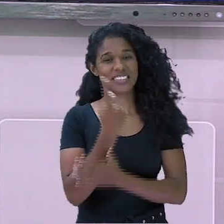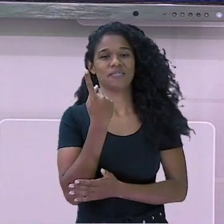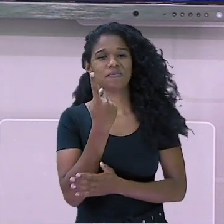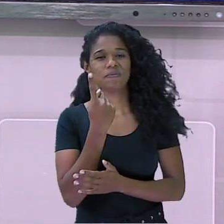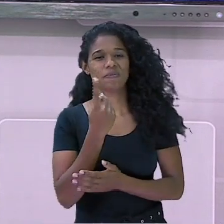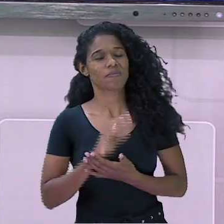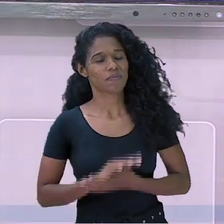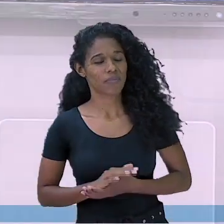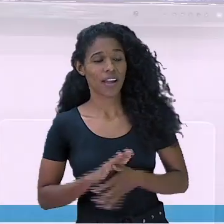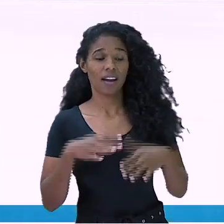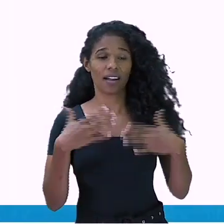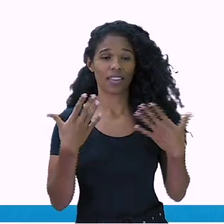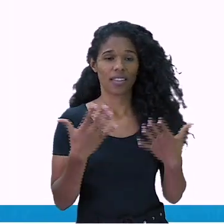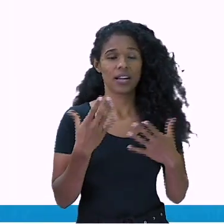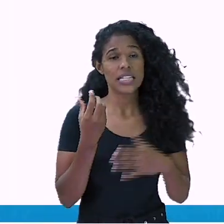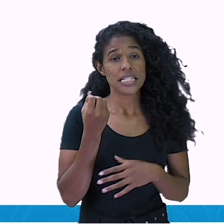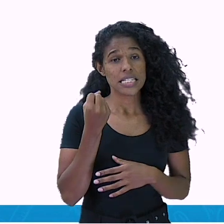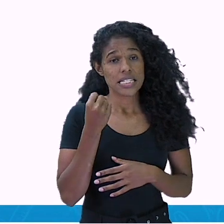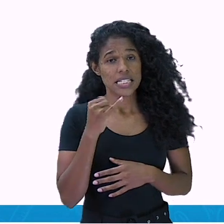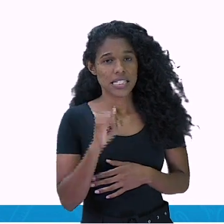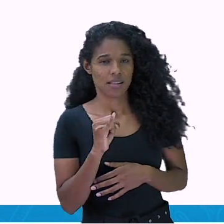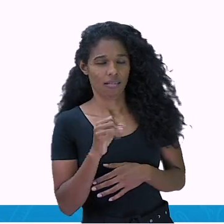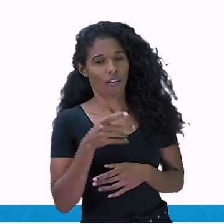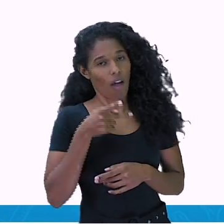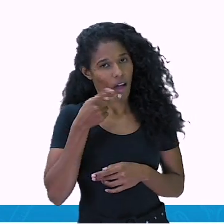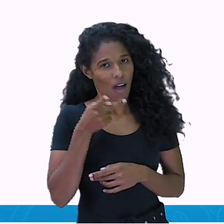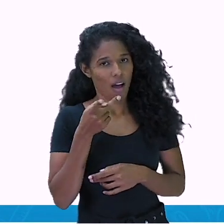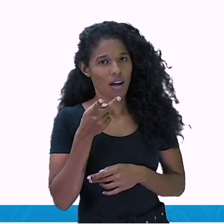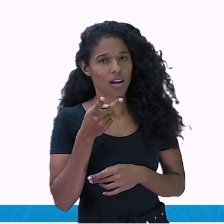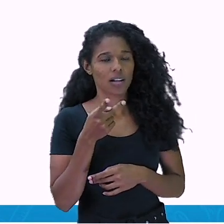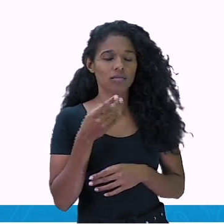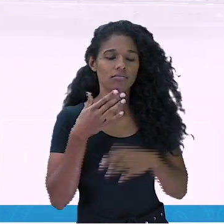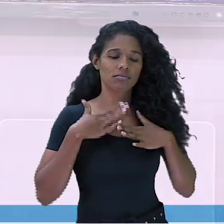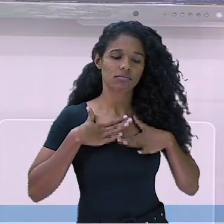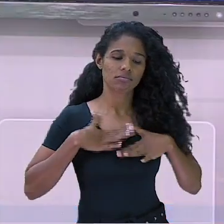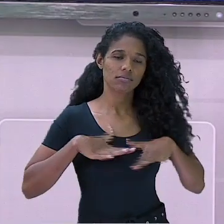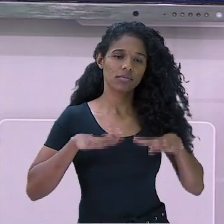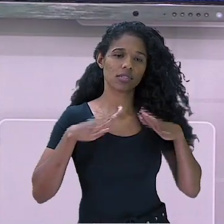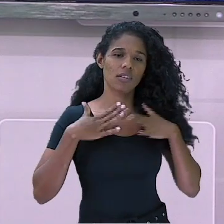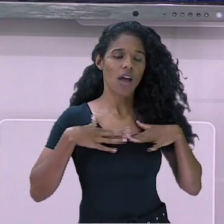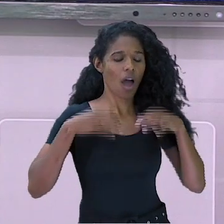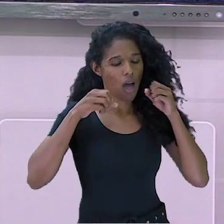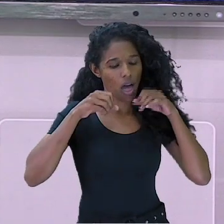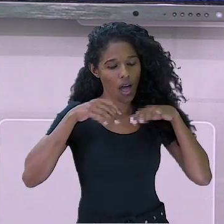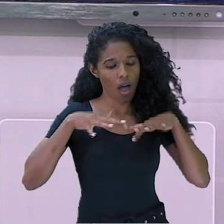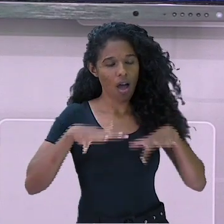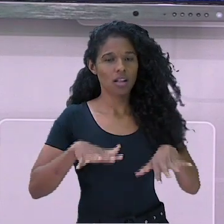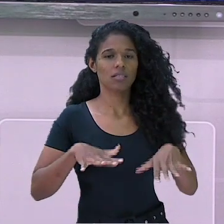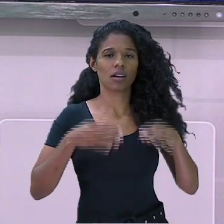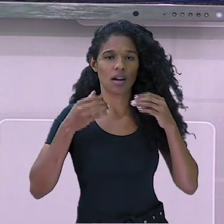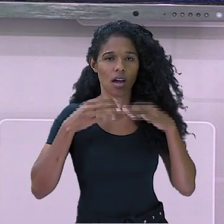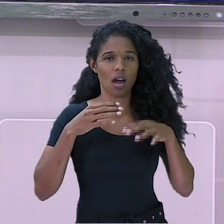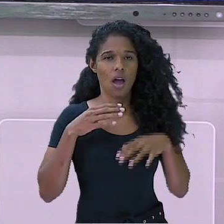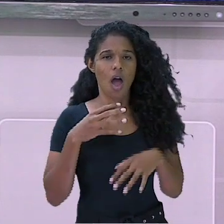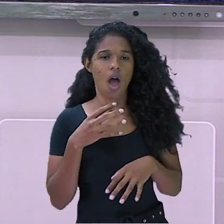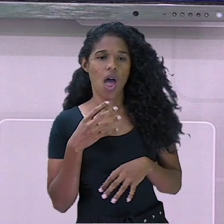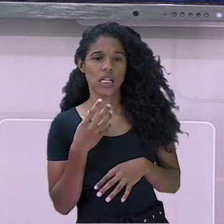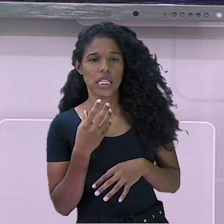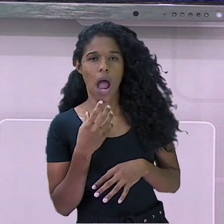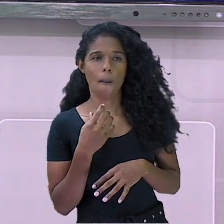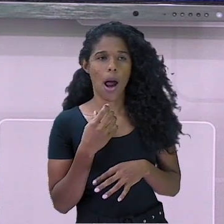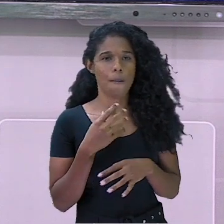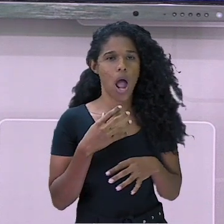Fale sempre devagar, mas com naturalidade. Não adianta falar separando as